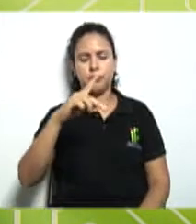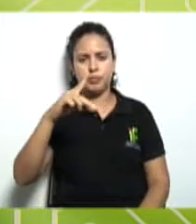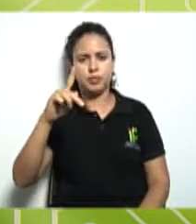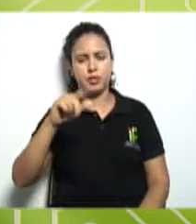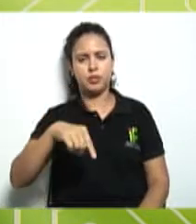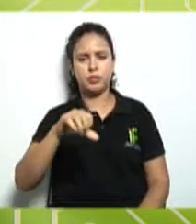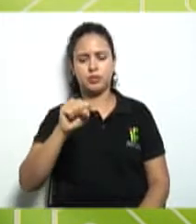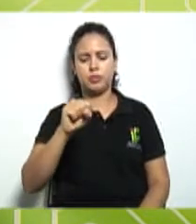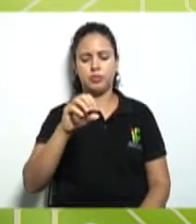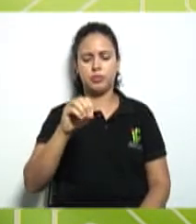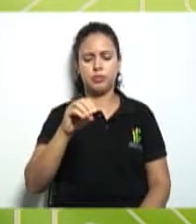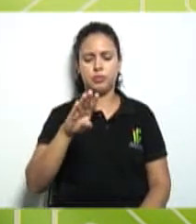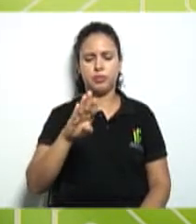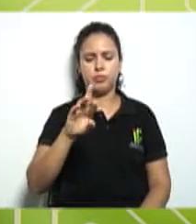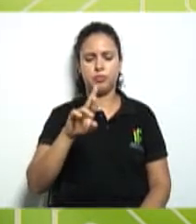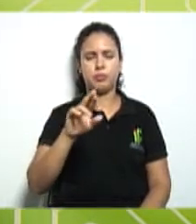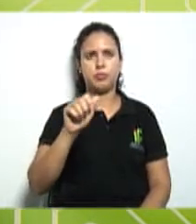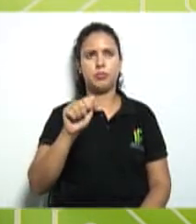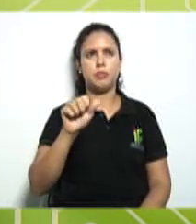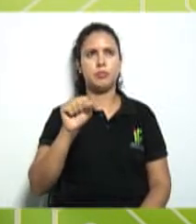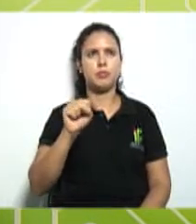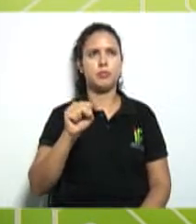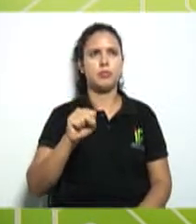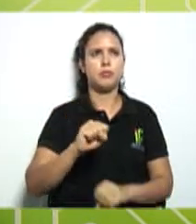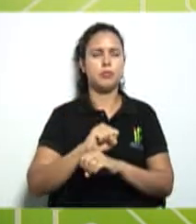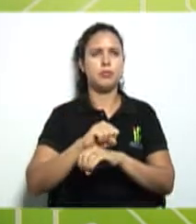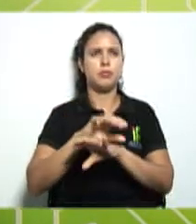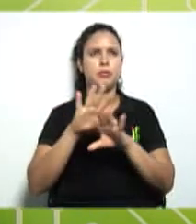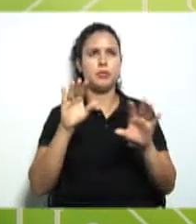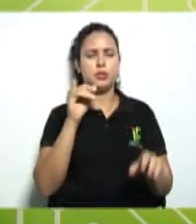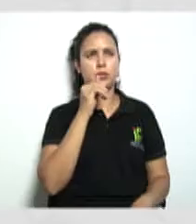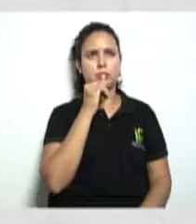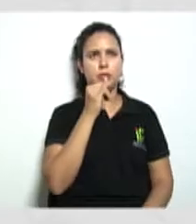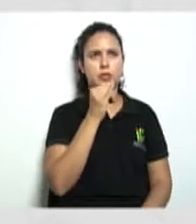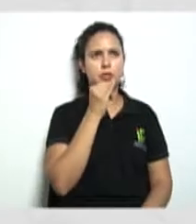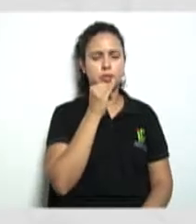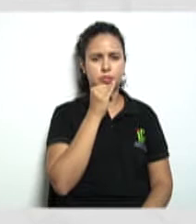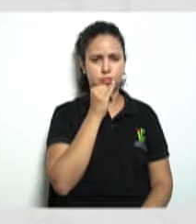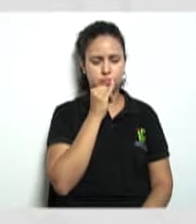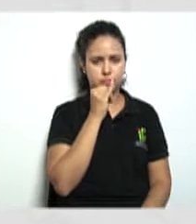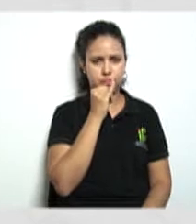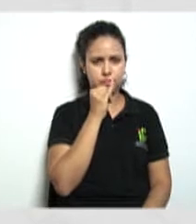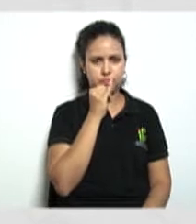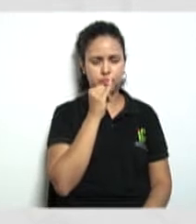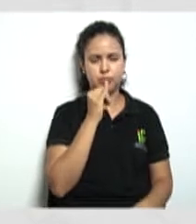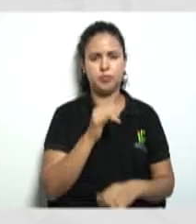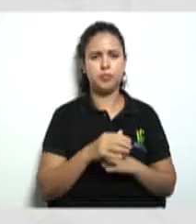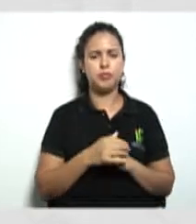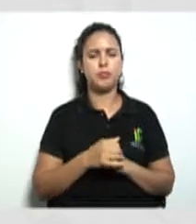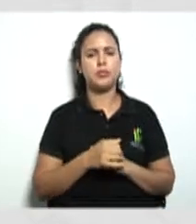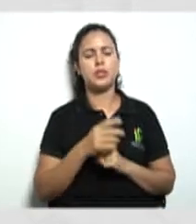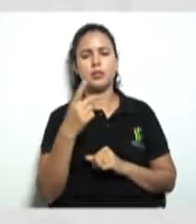eu vou citar um exemplo para ficar mais claro por exemplo aqui é a sua cooperativa